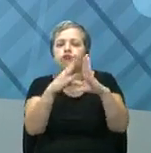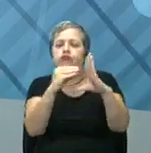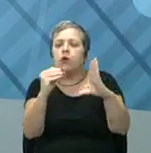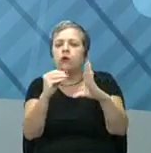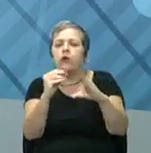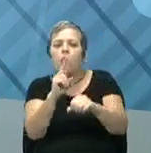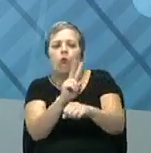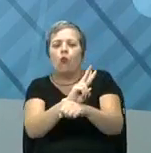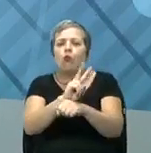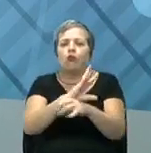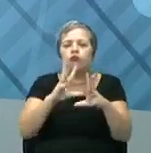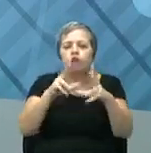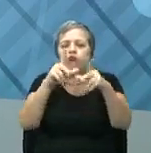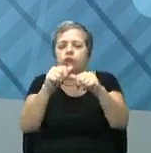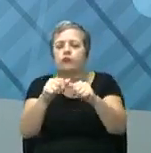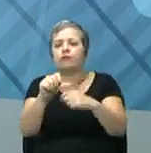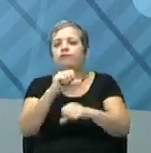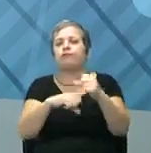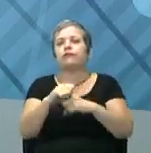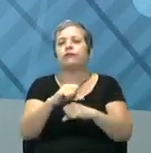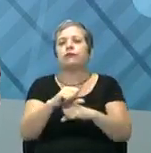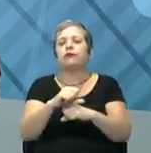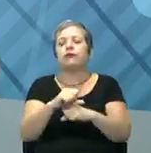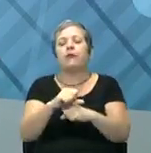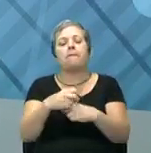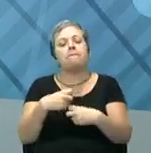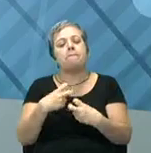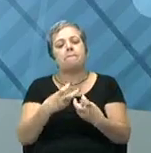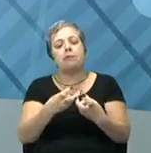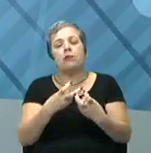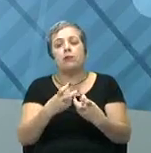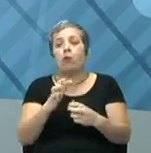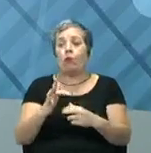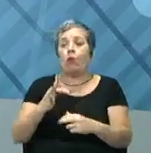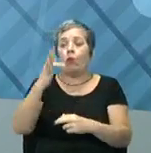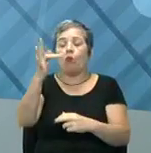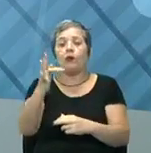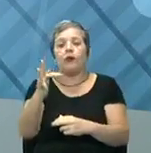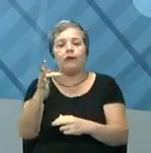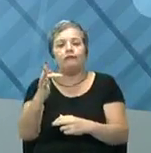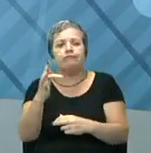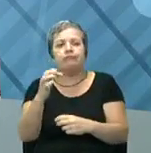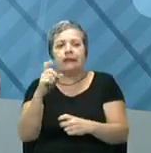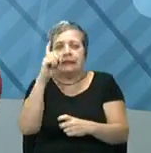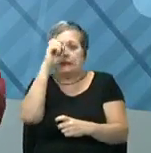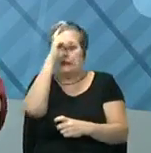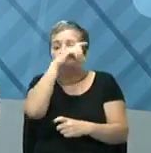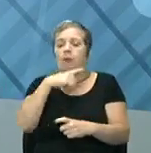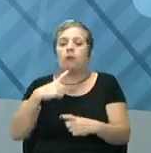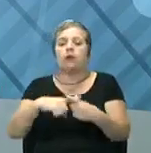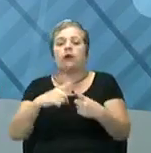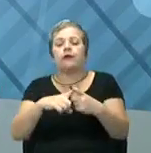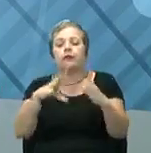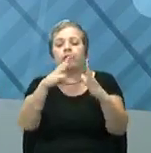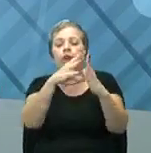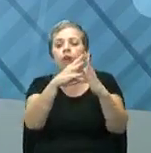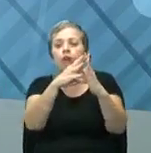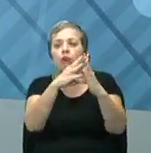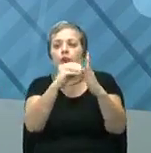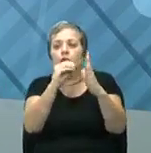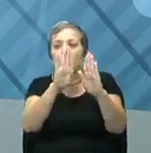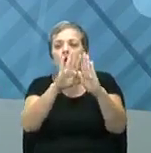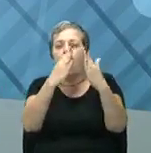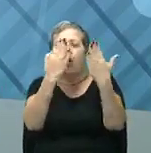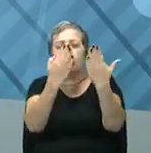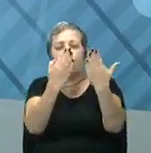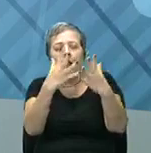você controla todas as variáveis. E nós vamos perceber mais pra frente que é muito difícil. Nós estamos num sistema aberto,